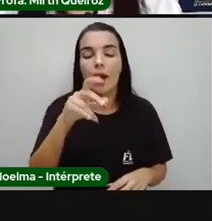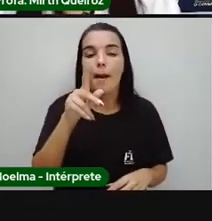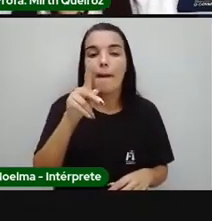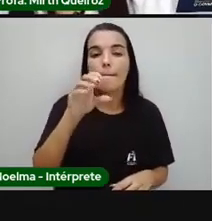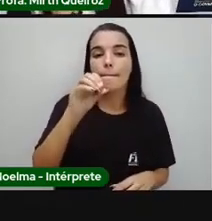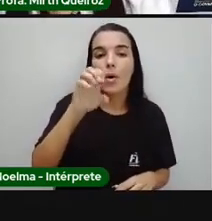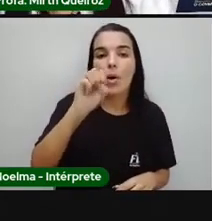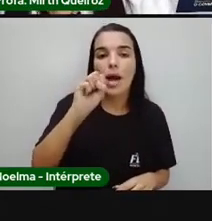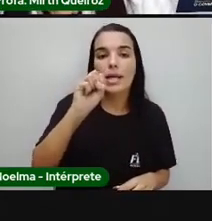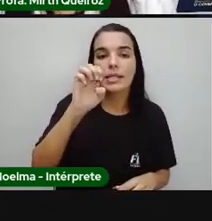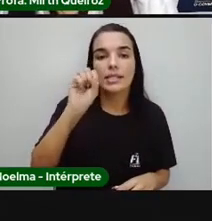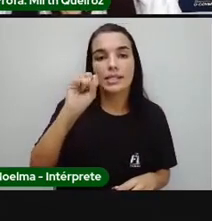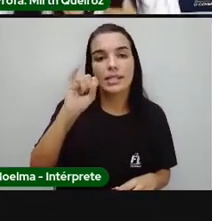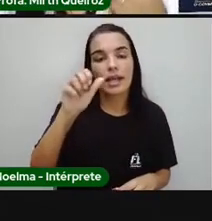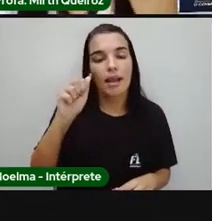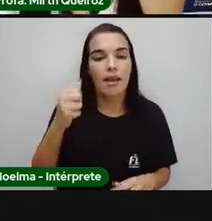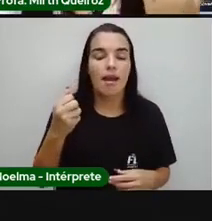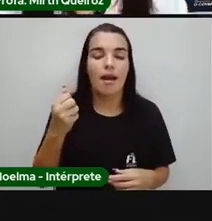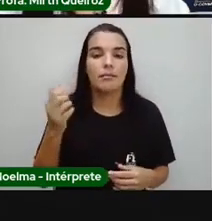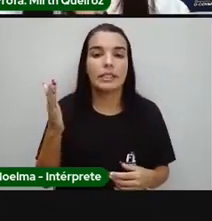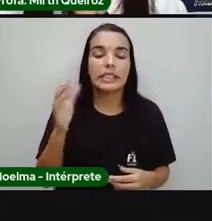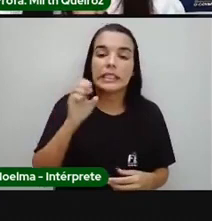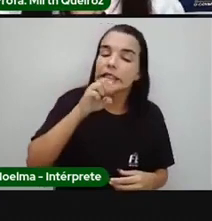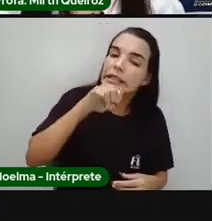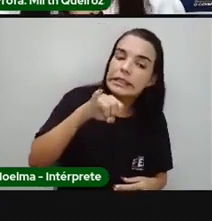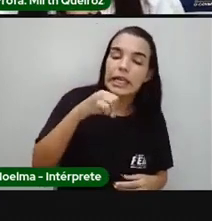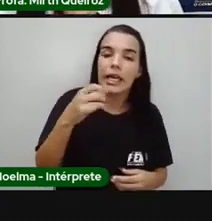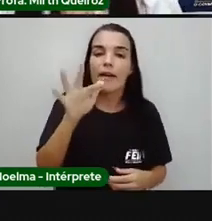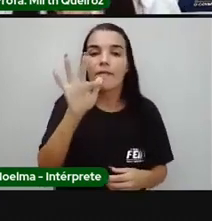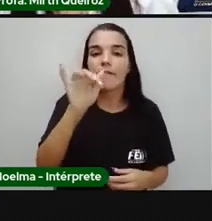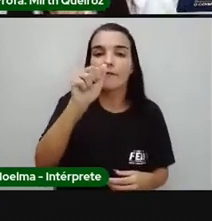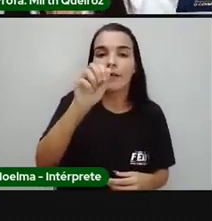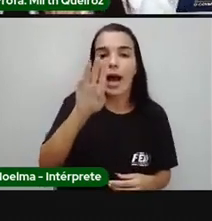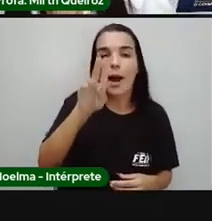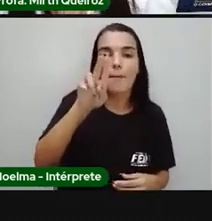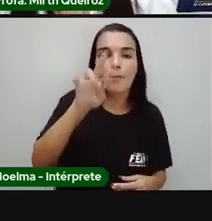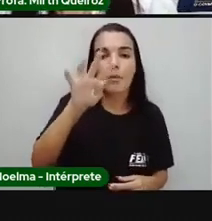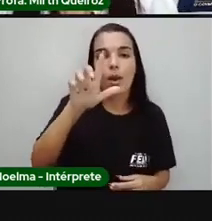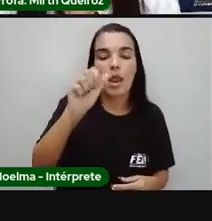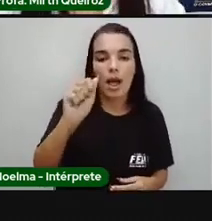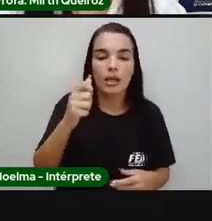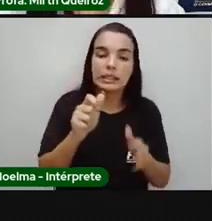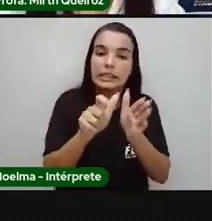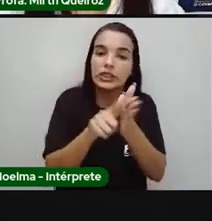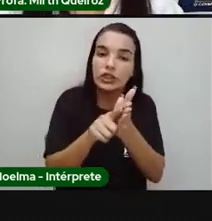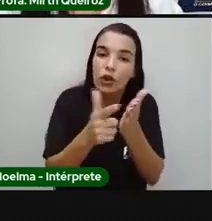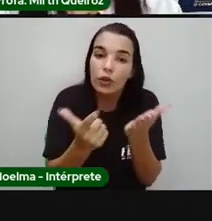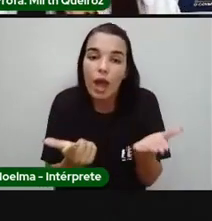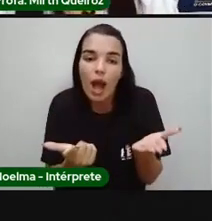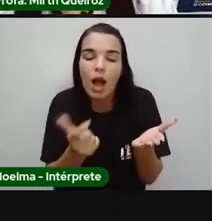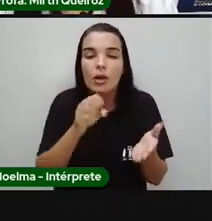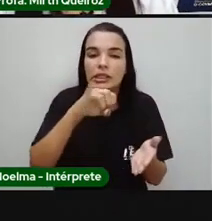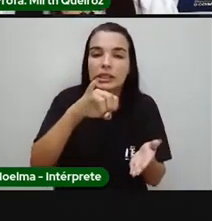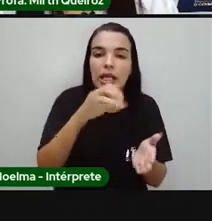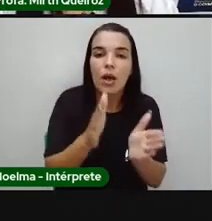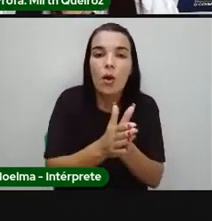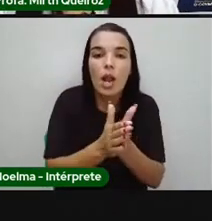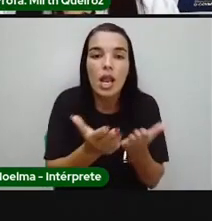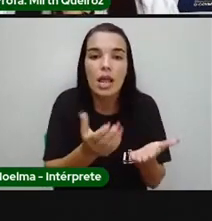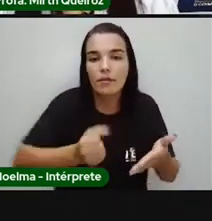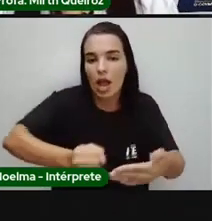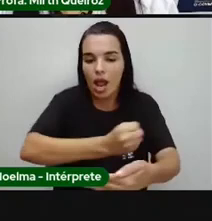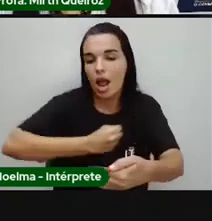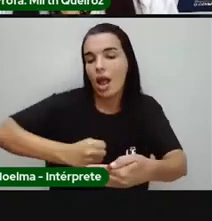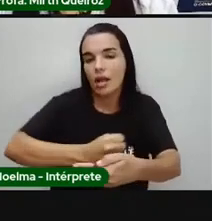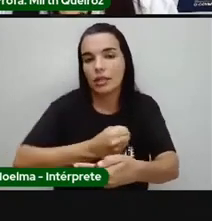conto, se é uma fábula, se é um texto informativo, como a leitura de um jornal, se é uma receita. A partir da estrutura